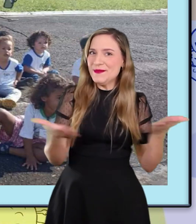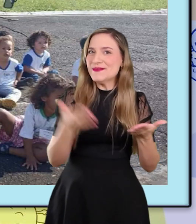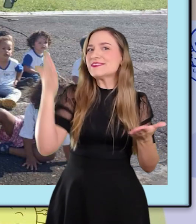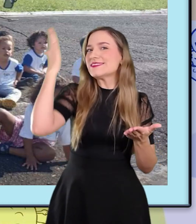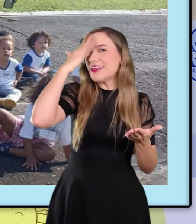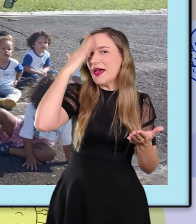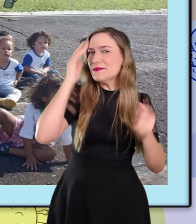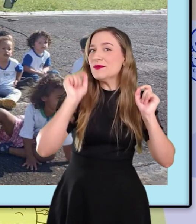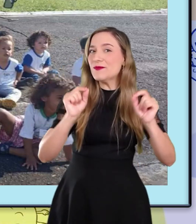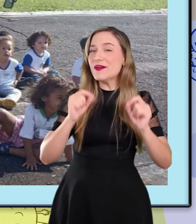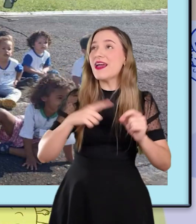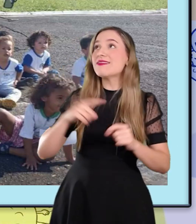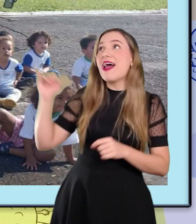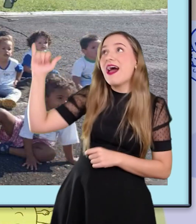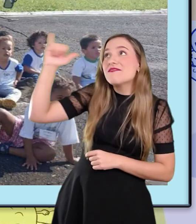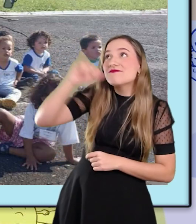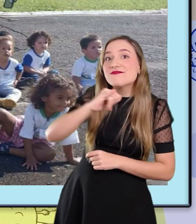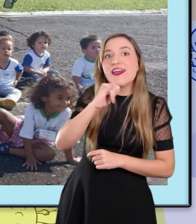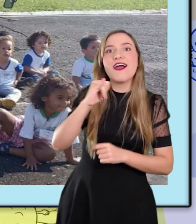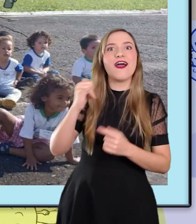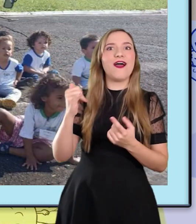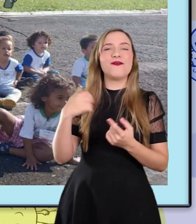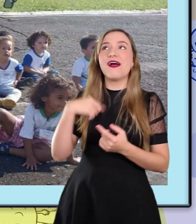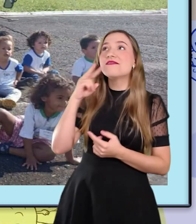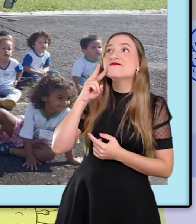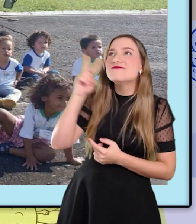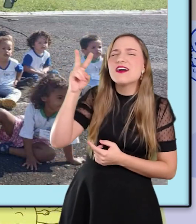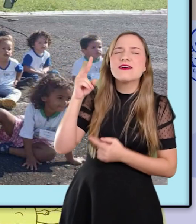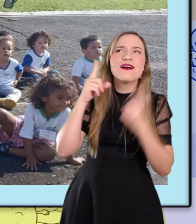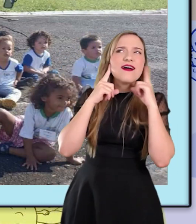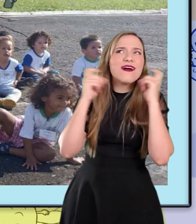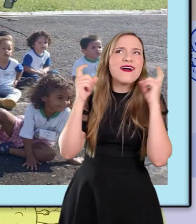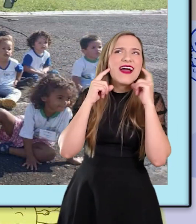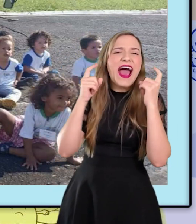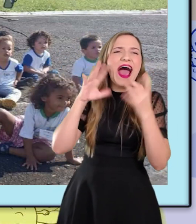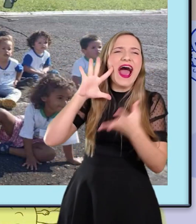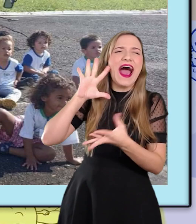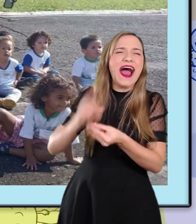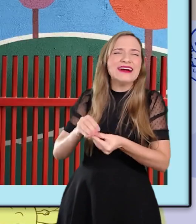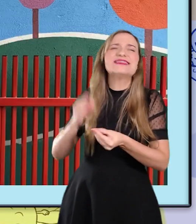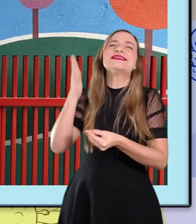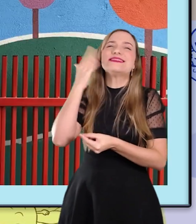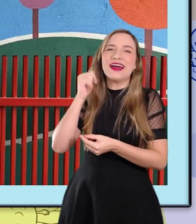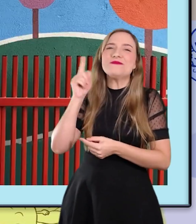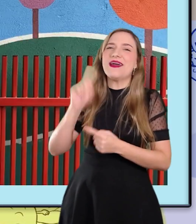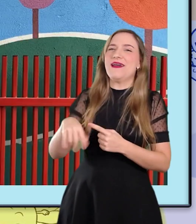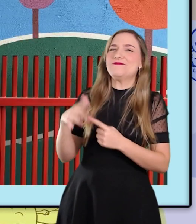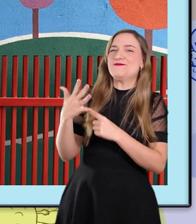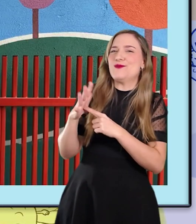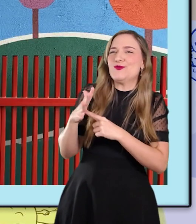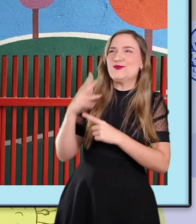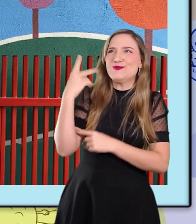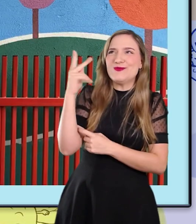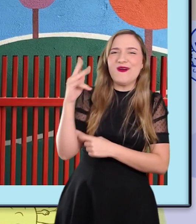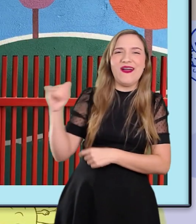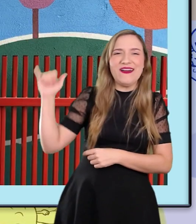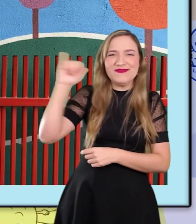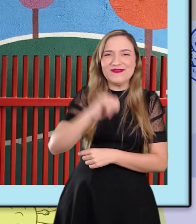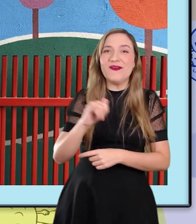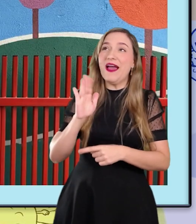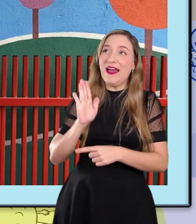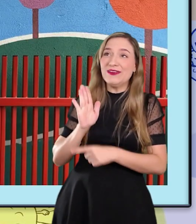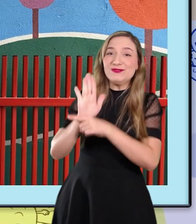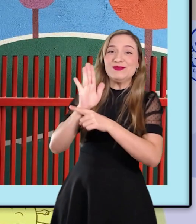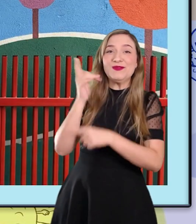agora sabem que quando passa um avião, que ela ouve aquele barulho, é o motor do avião que